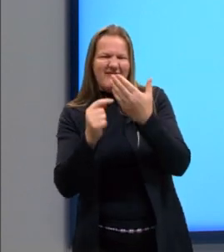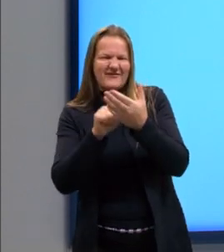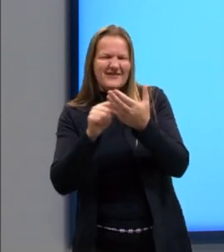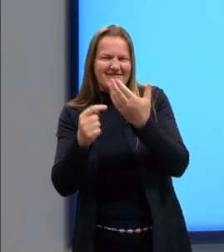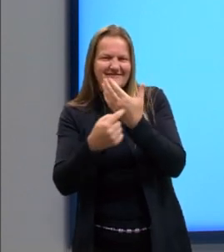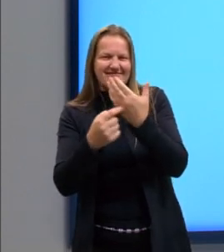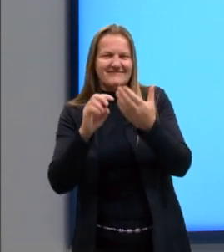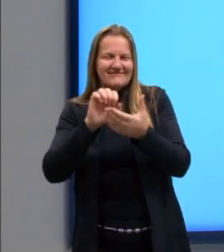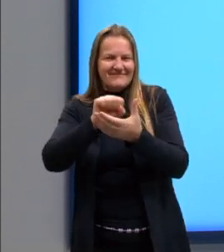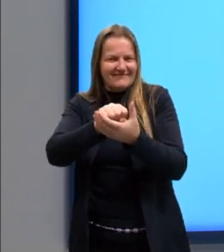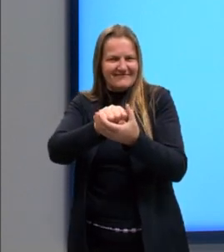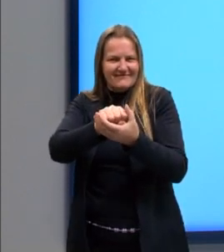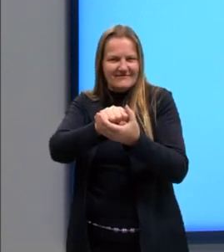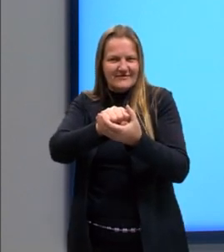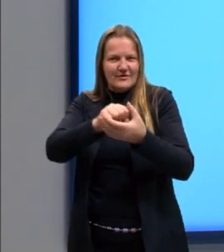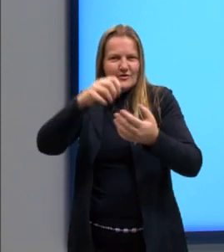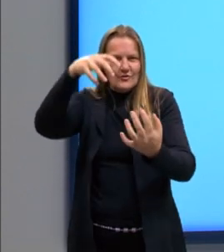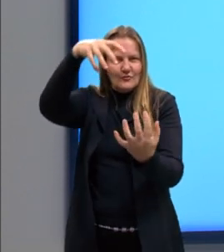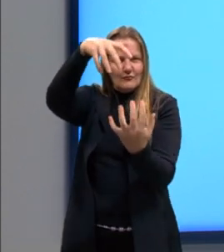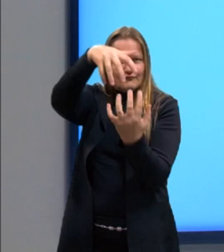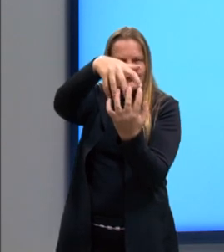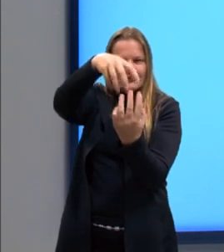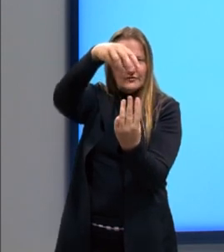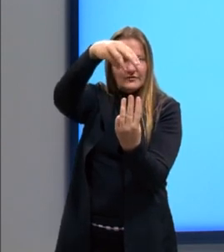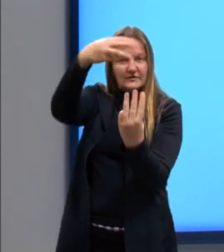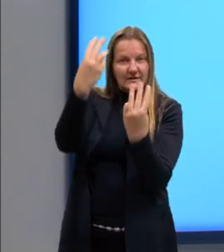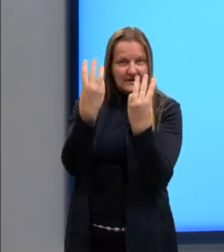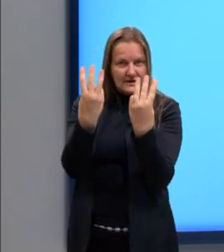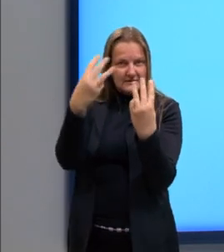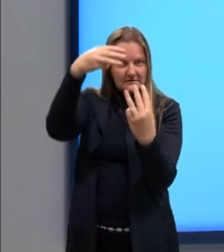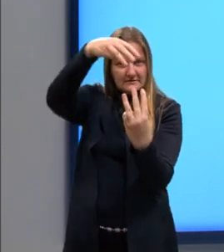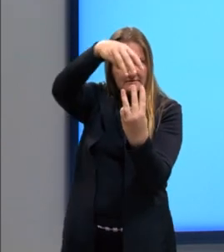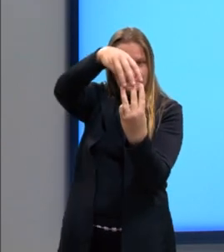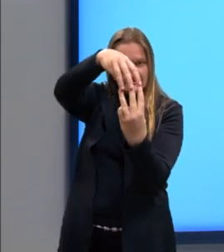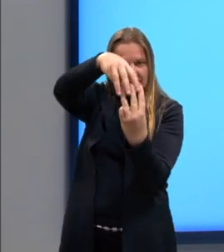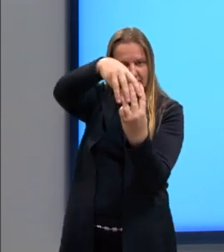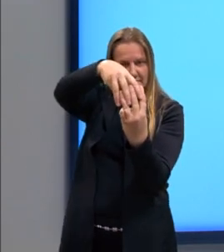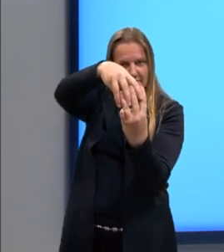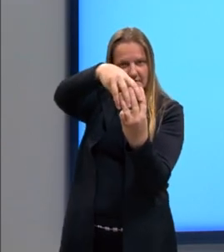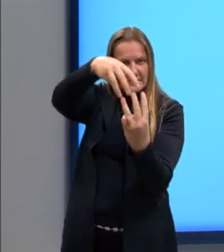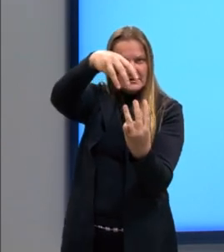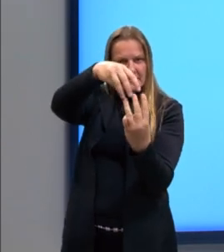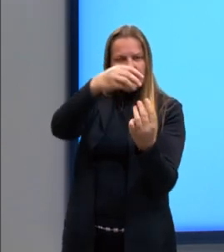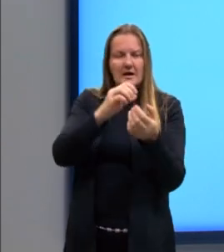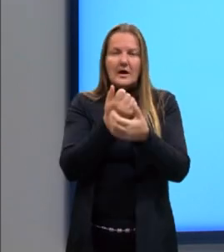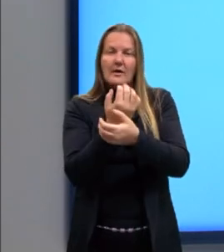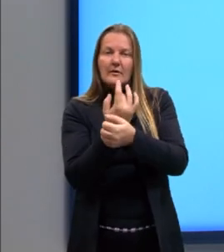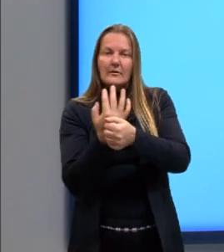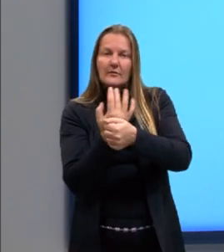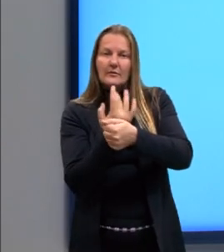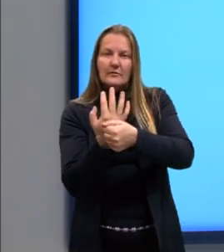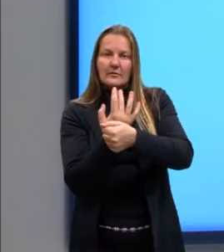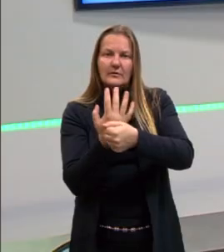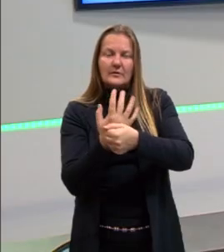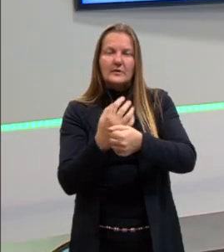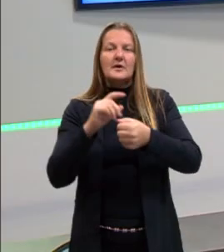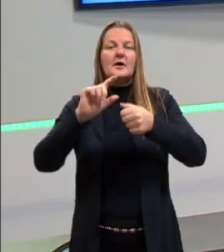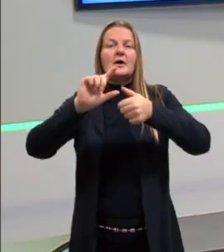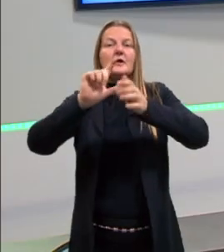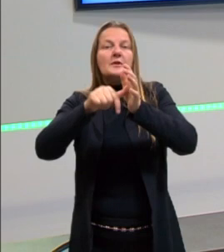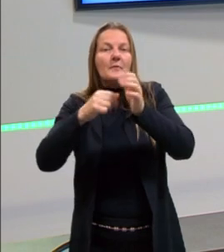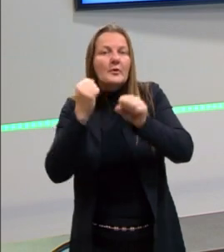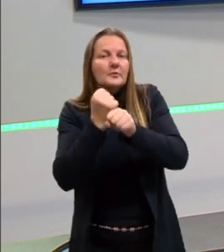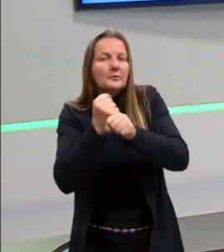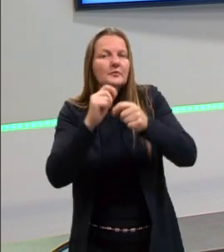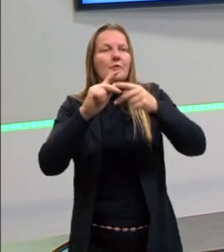formar essas trincas, que são os aminoácidos, que vão formar proteínas.